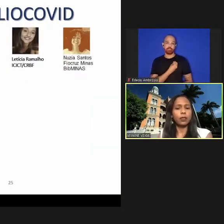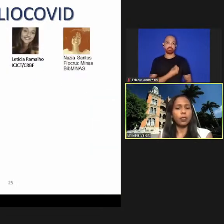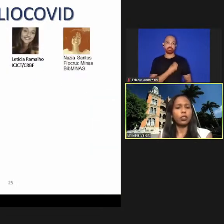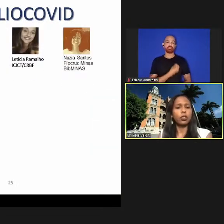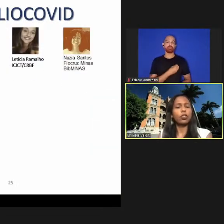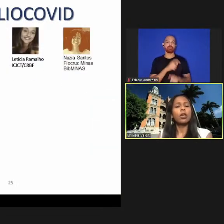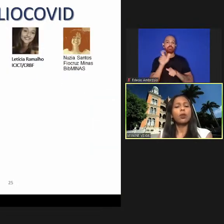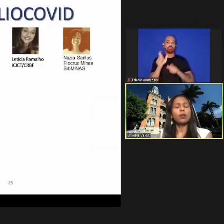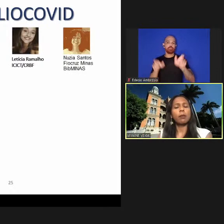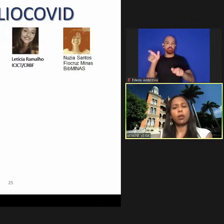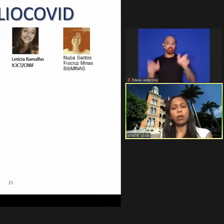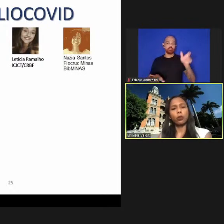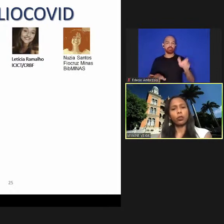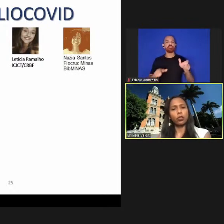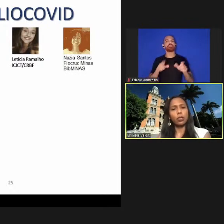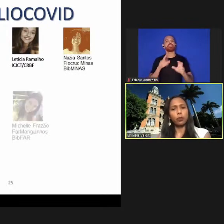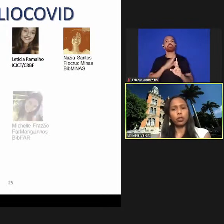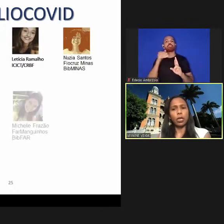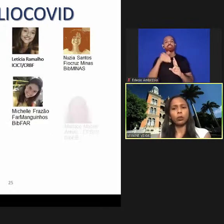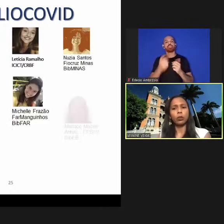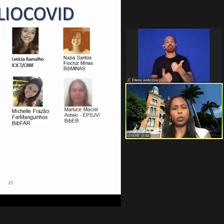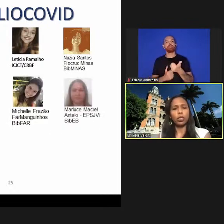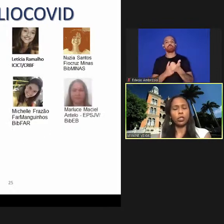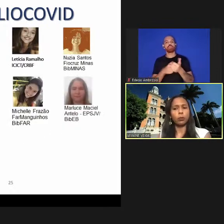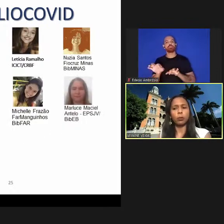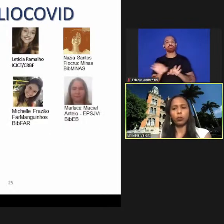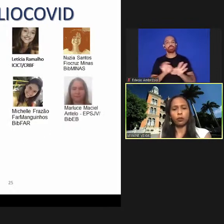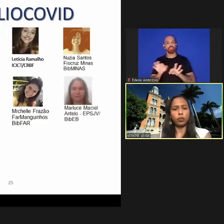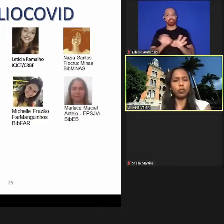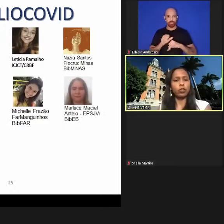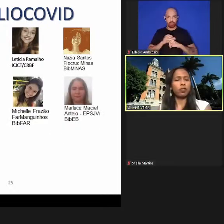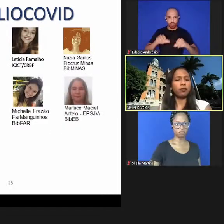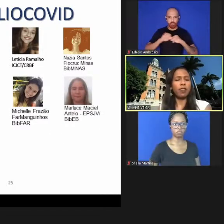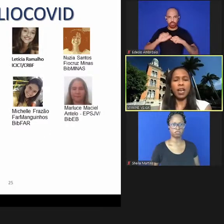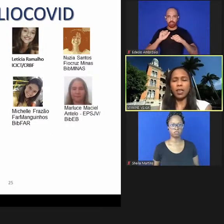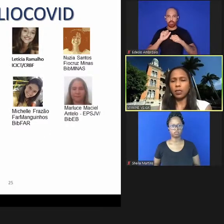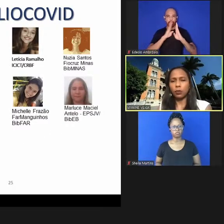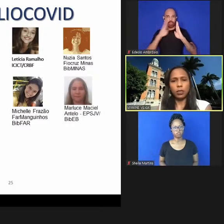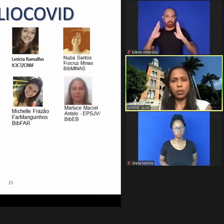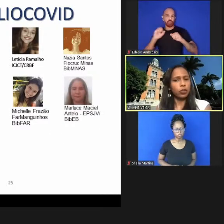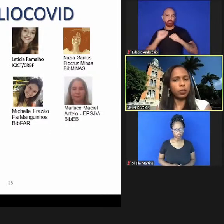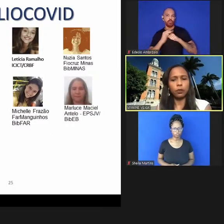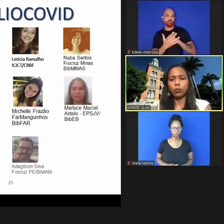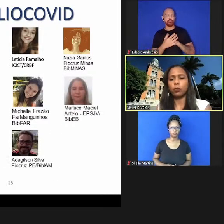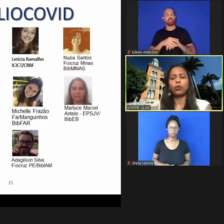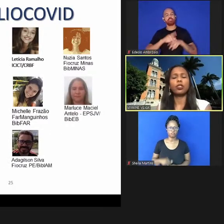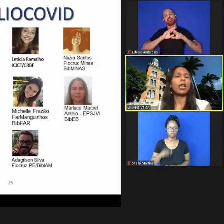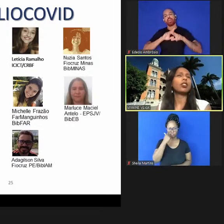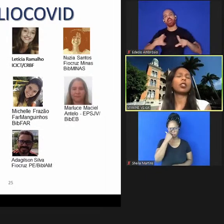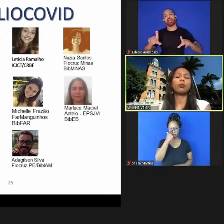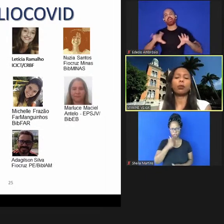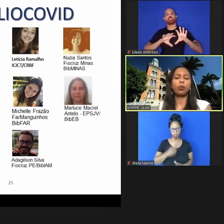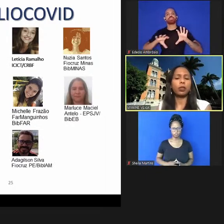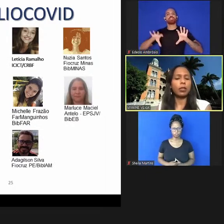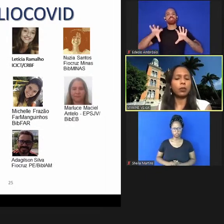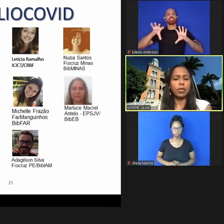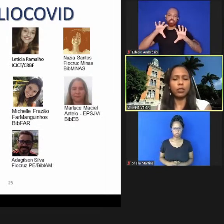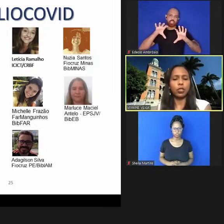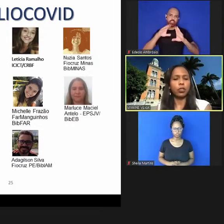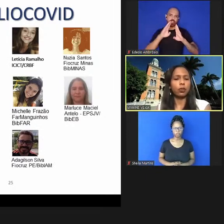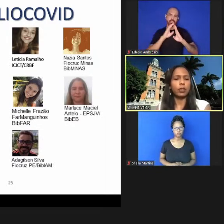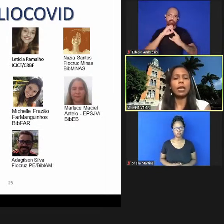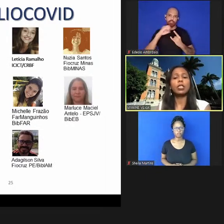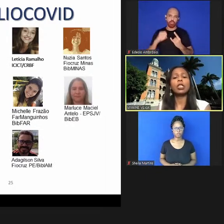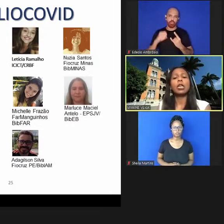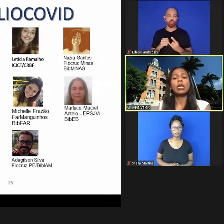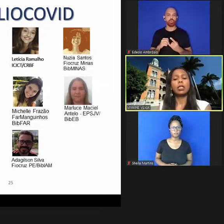referencistas e os apoiadores desse projeto do boletim BiblioCovid de várias unidades da Fiocruz das unidades